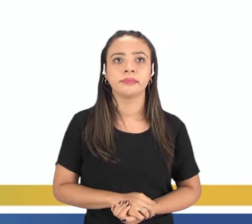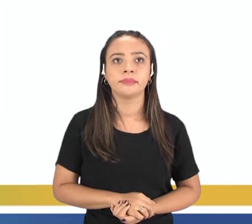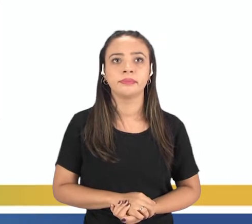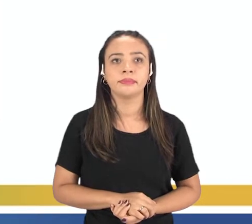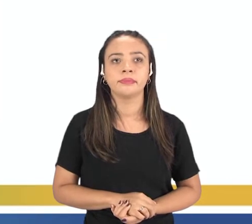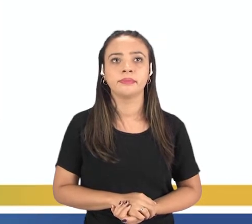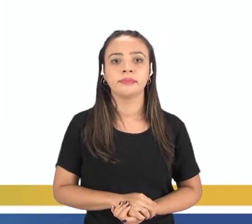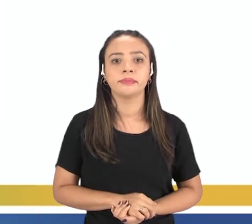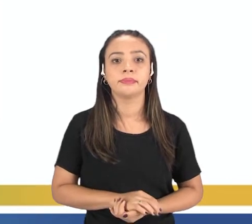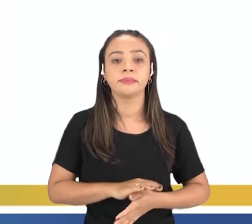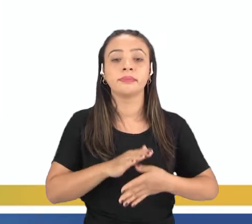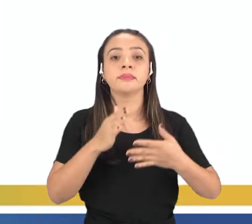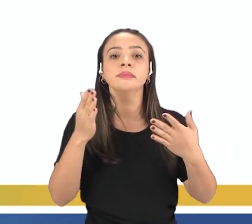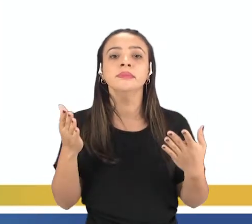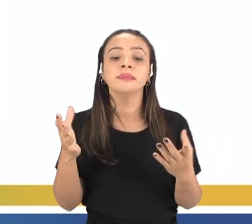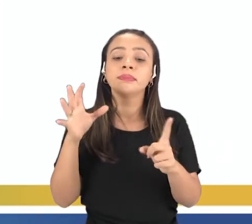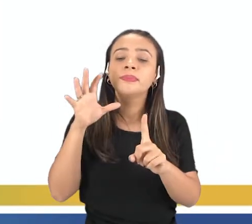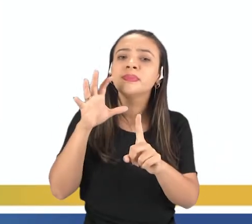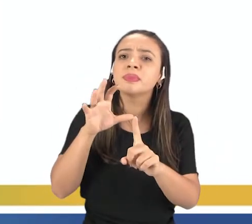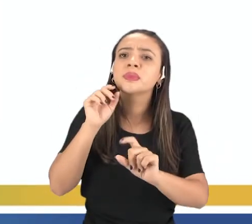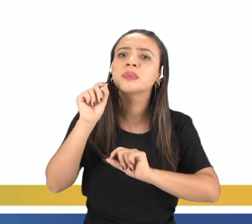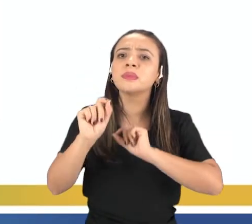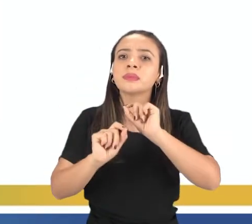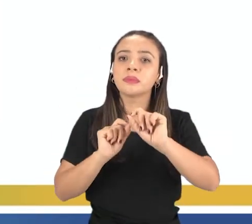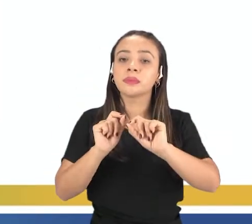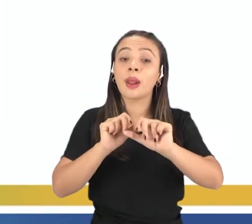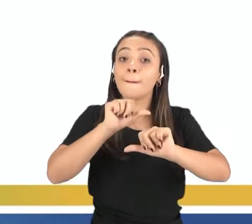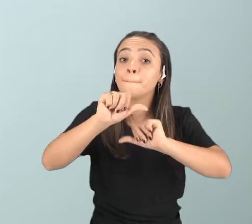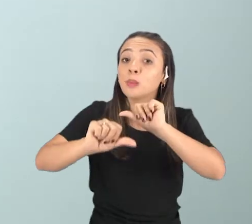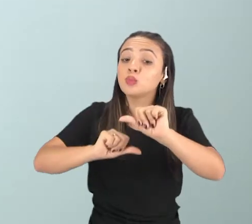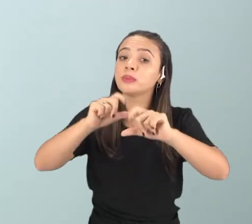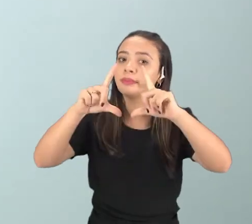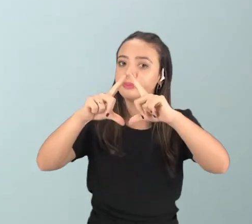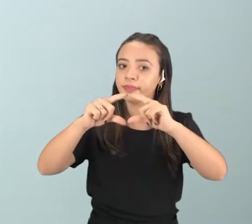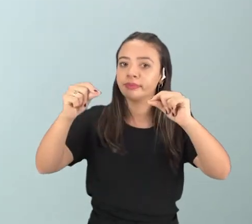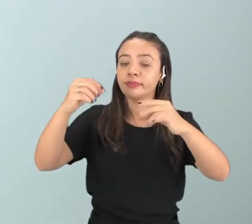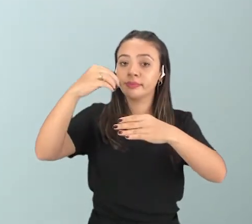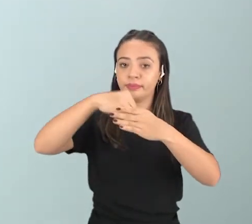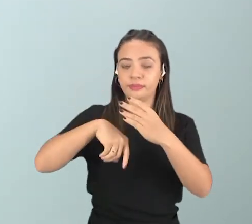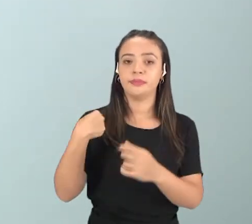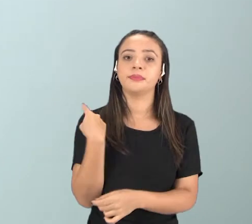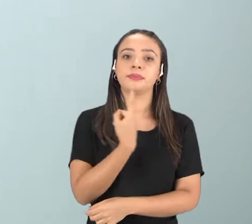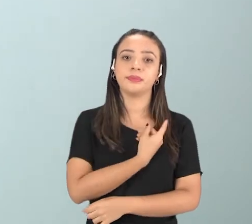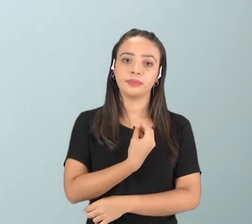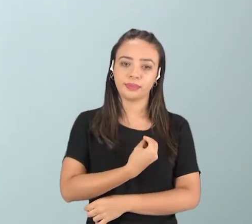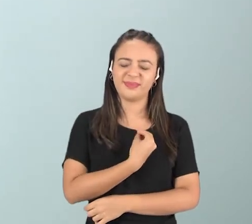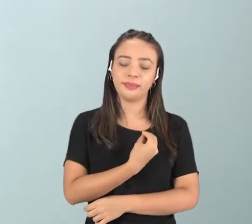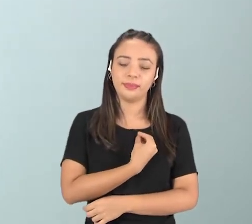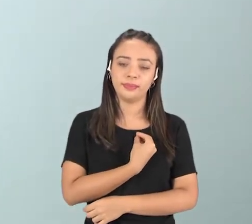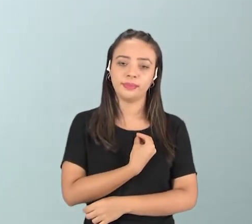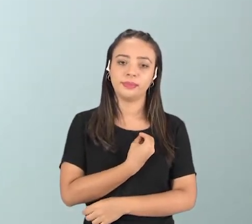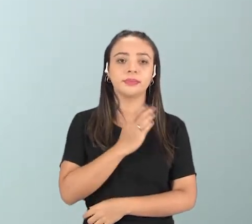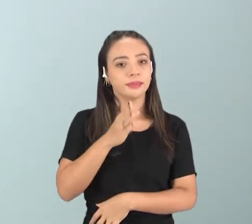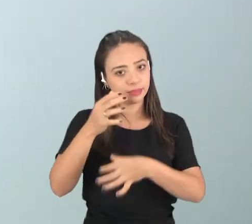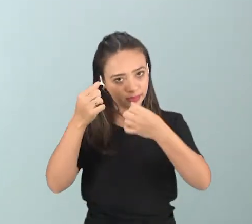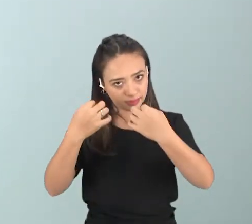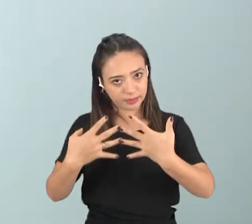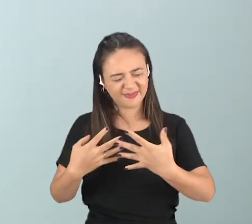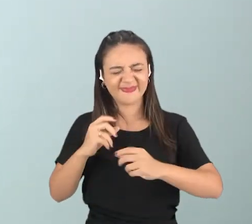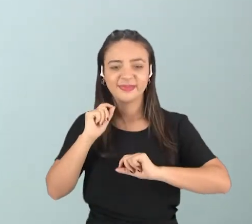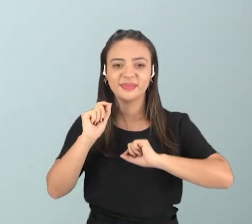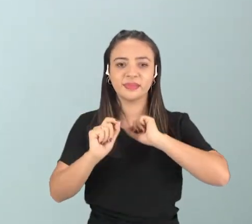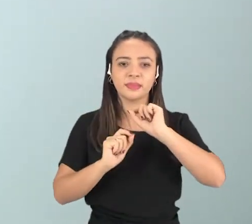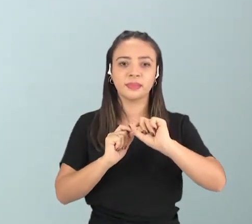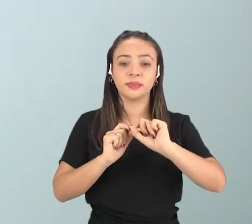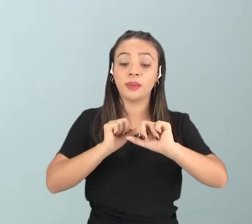Qual é a influência, né, dessa passagem das fases da Lua no nosso dia a dia? Como eu falei pra vocês, é, essa